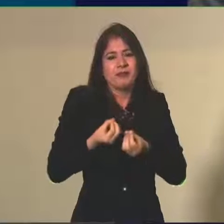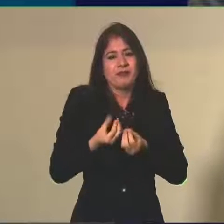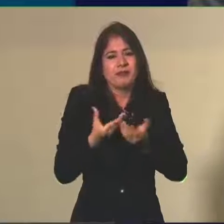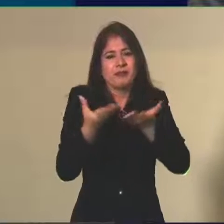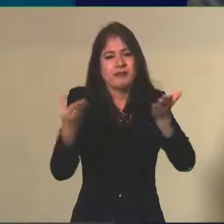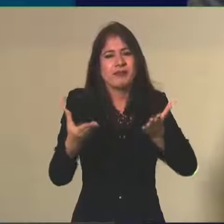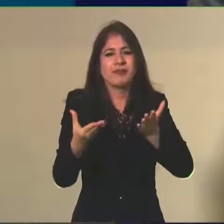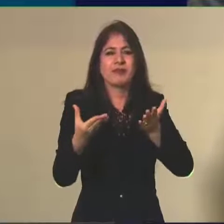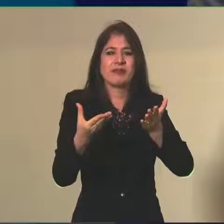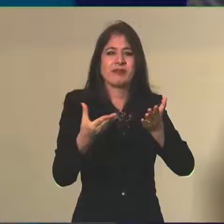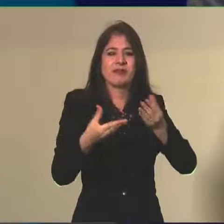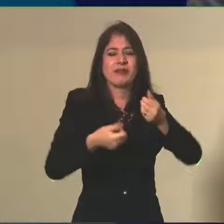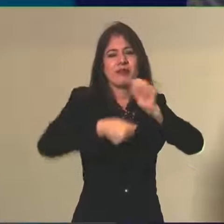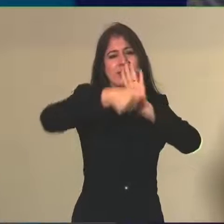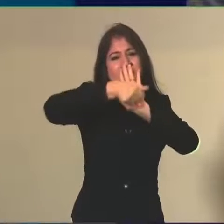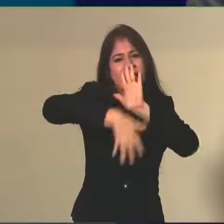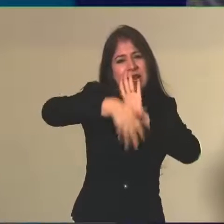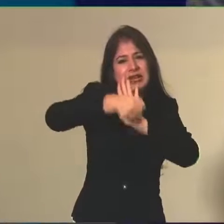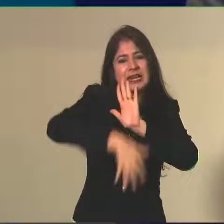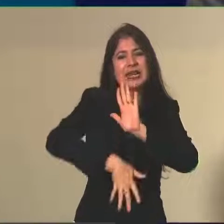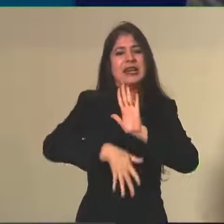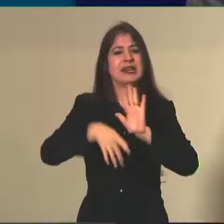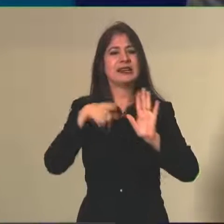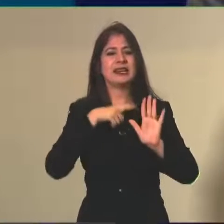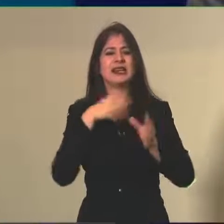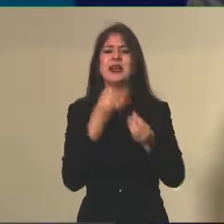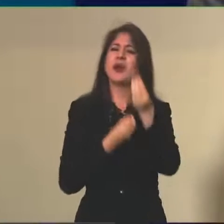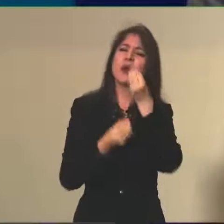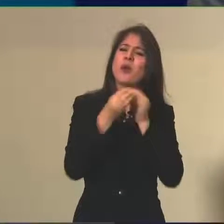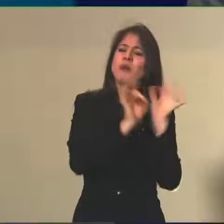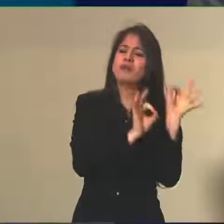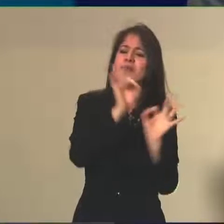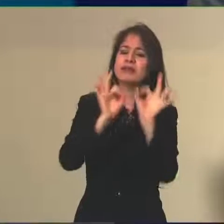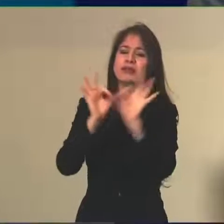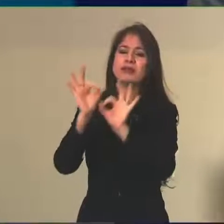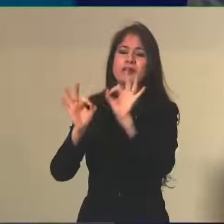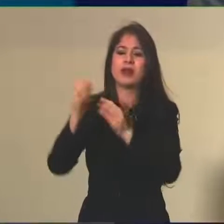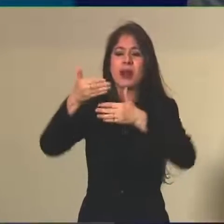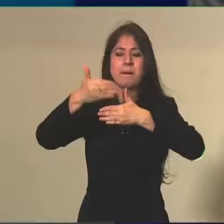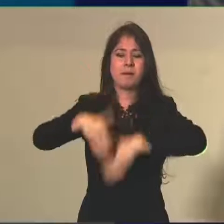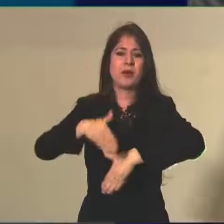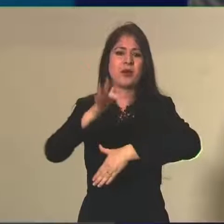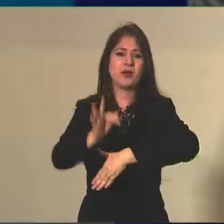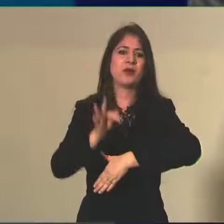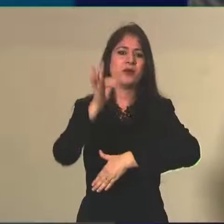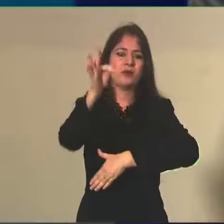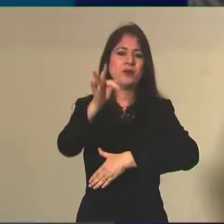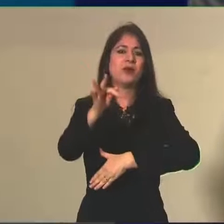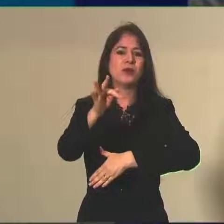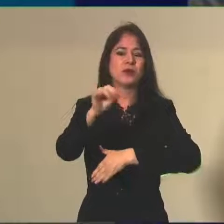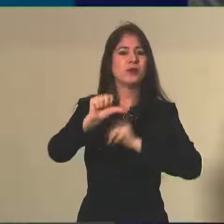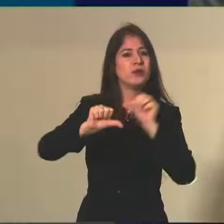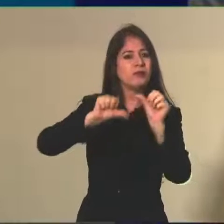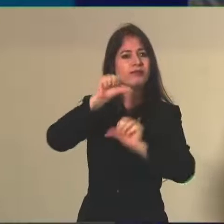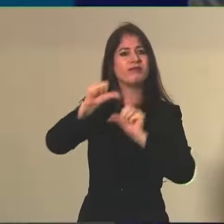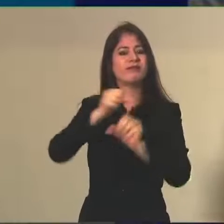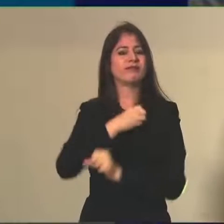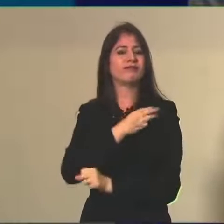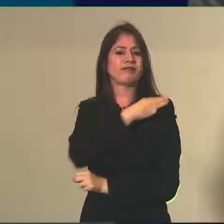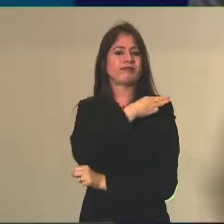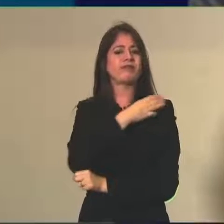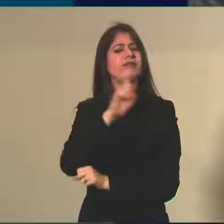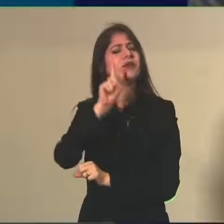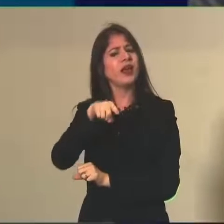de diretrizes e uma organização de como vai funcionar esse exame de acordo com o novo ensino médio. Então, o legado é esse, é legado de